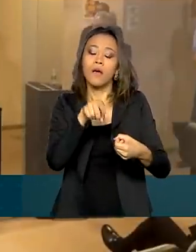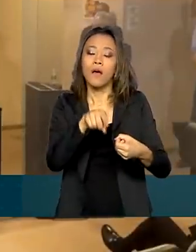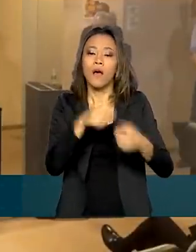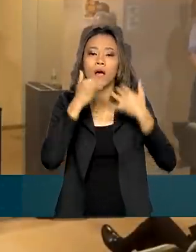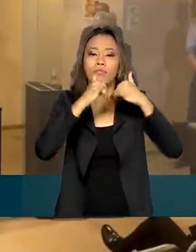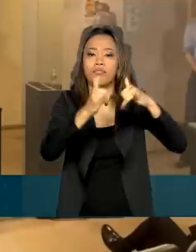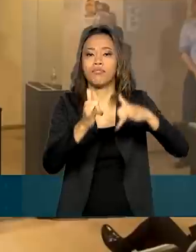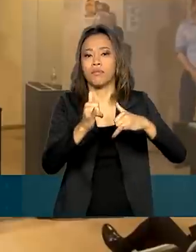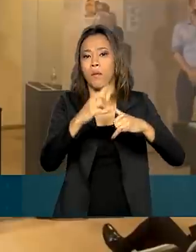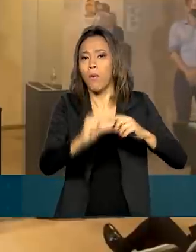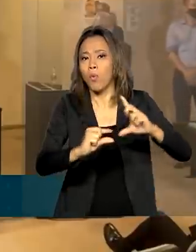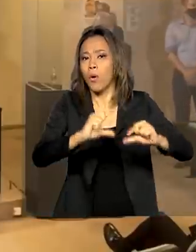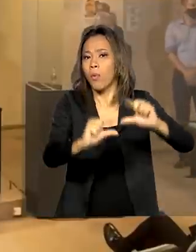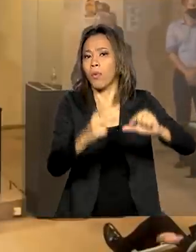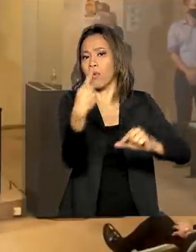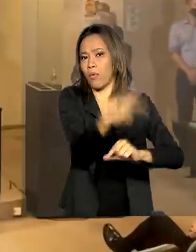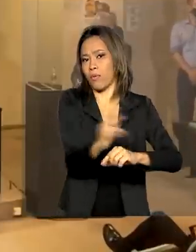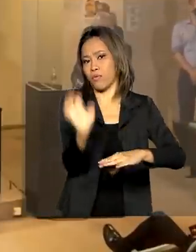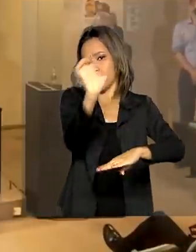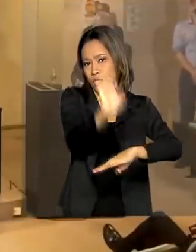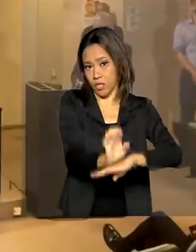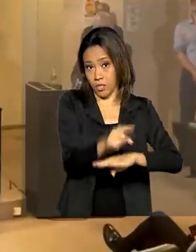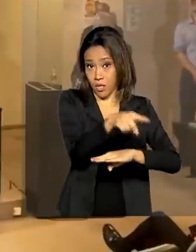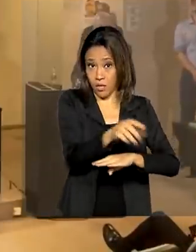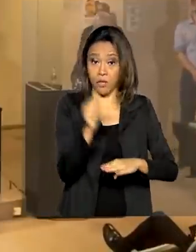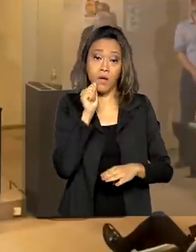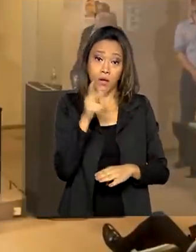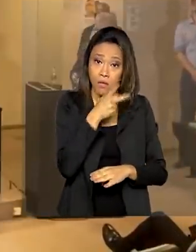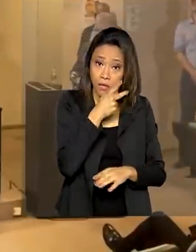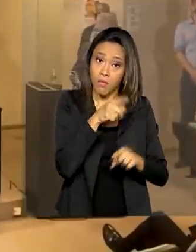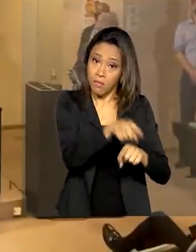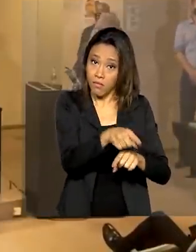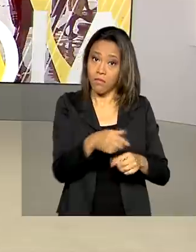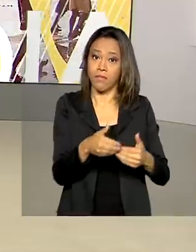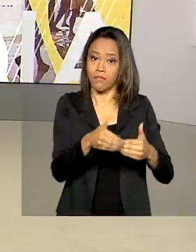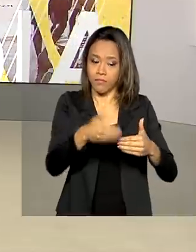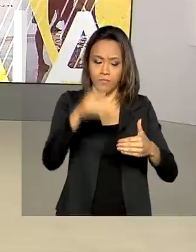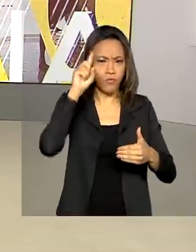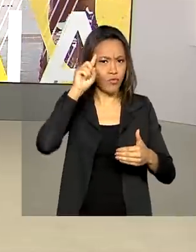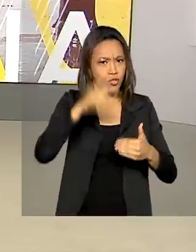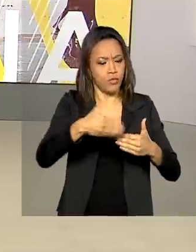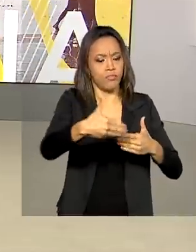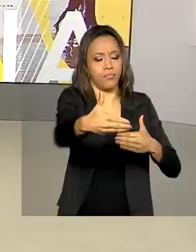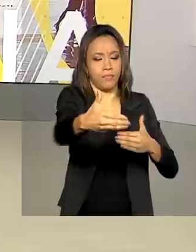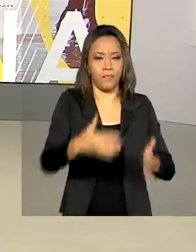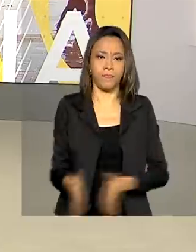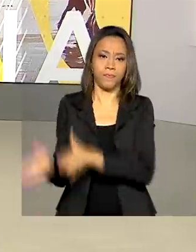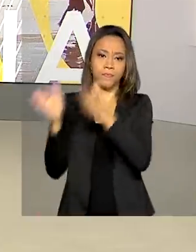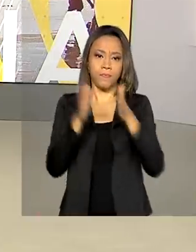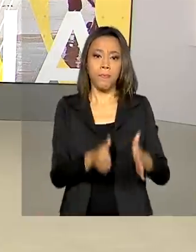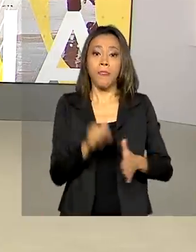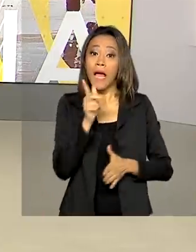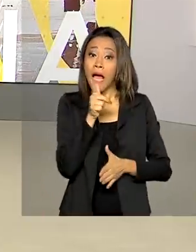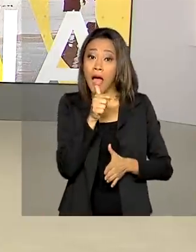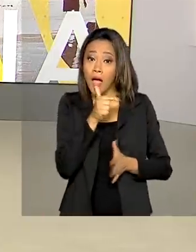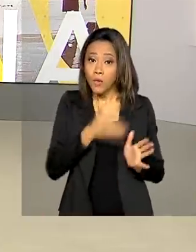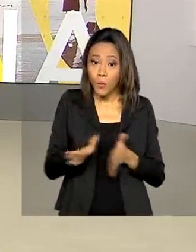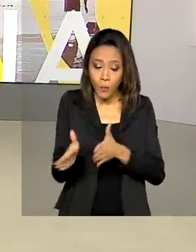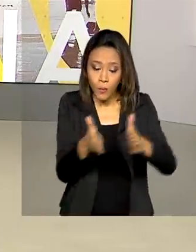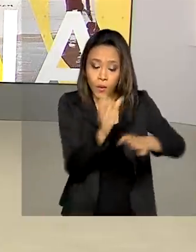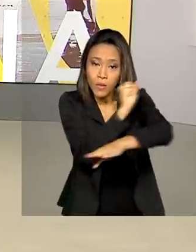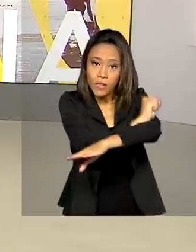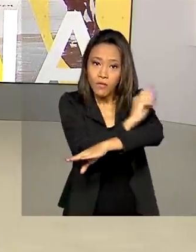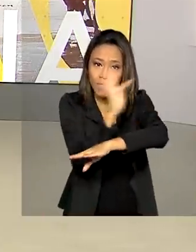da carga total de Macapá nos próximos dias. As águas do Rio São Francisco chegam